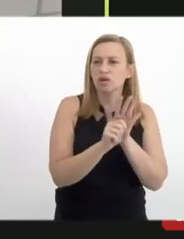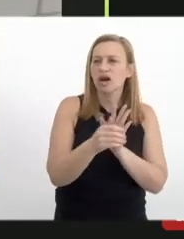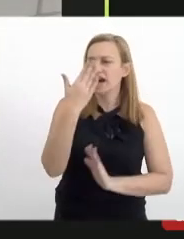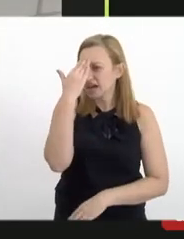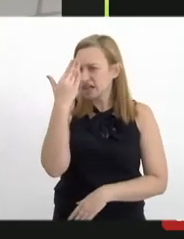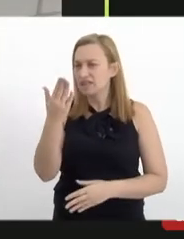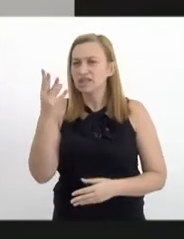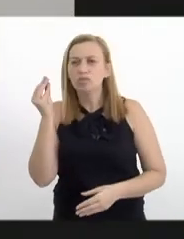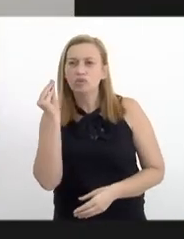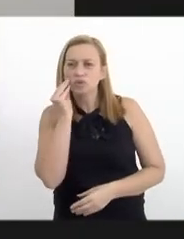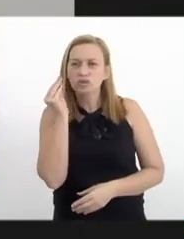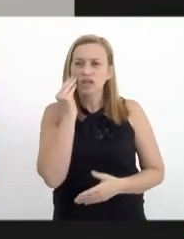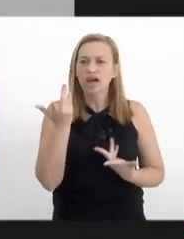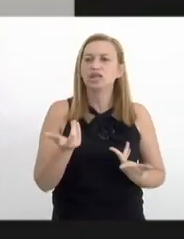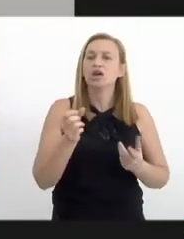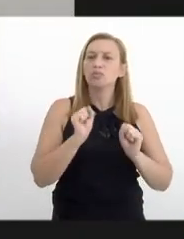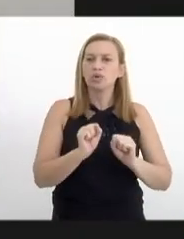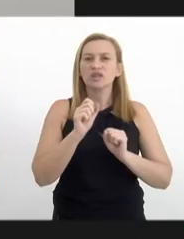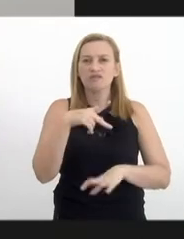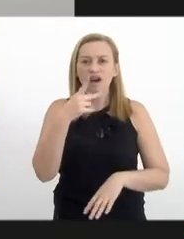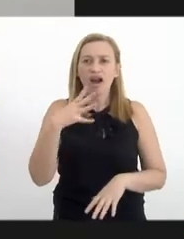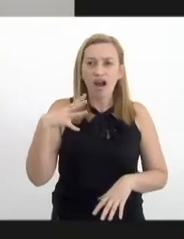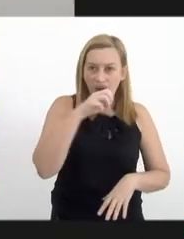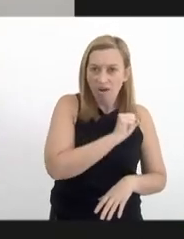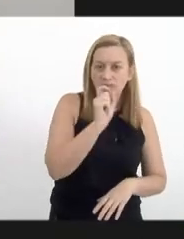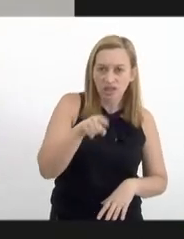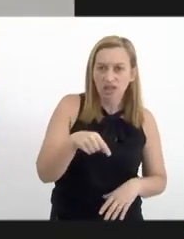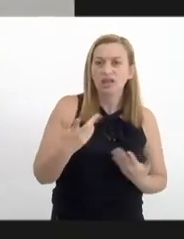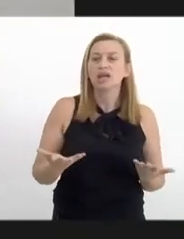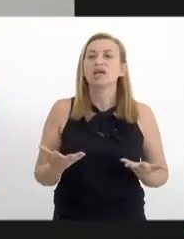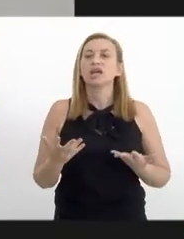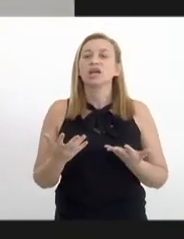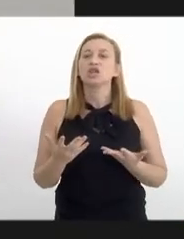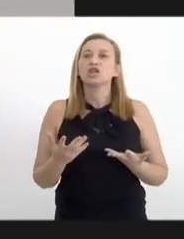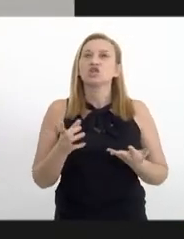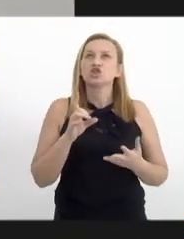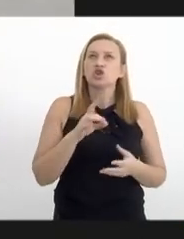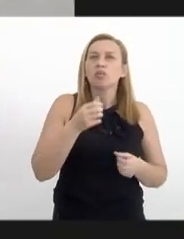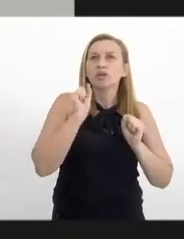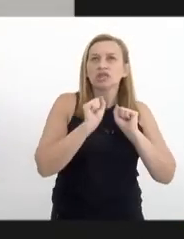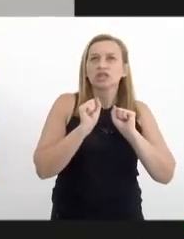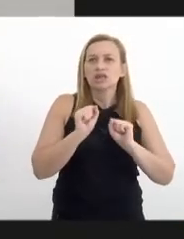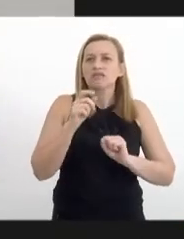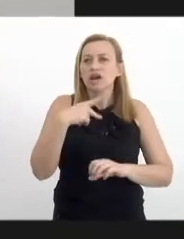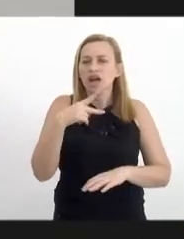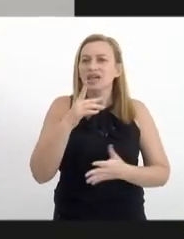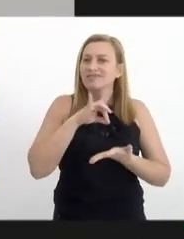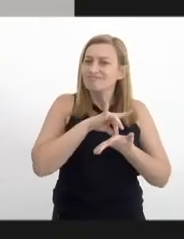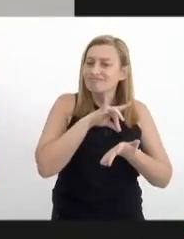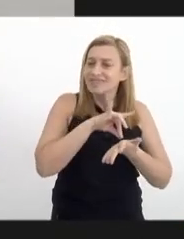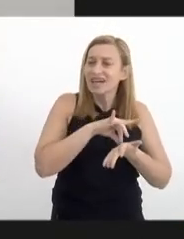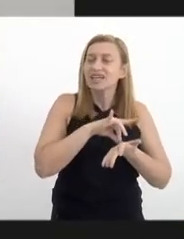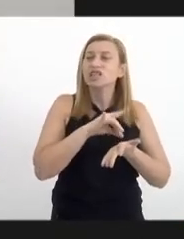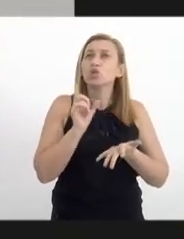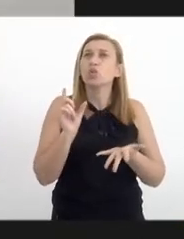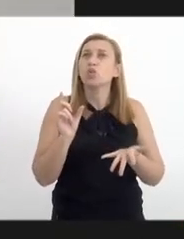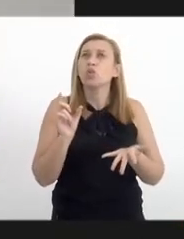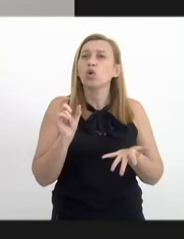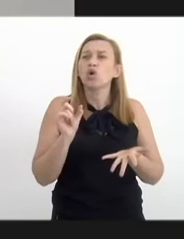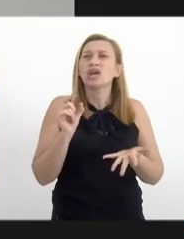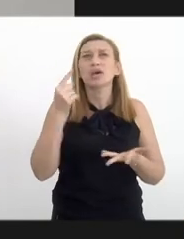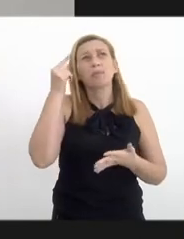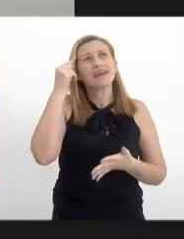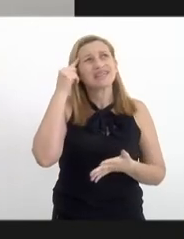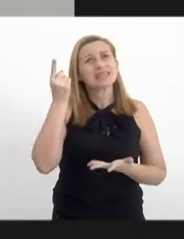oportunidade de poder falar rapidamente, apenas poder dizer que, na verdade, o que a gente tem